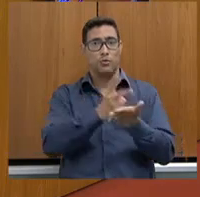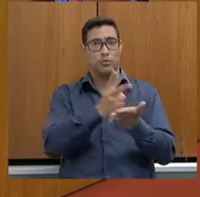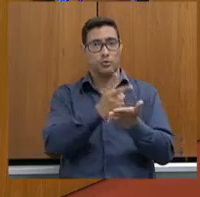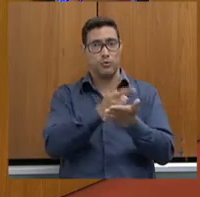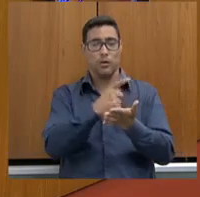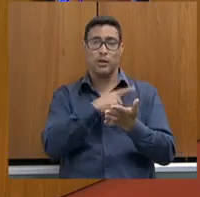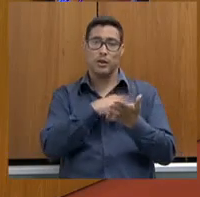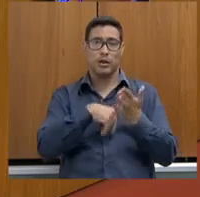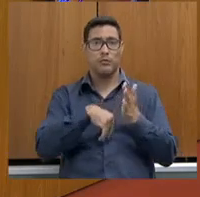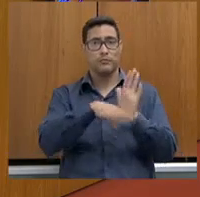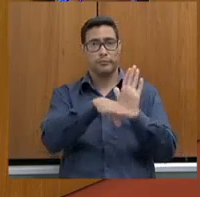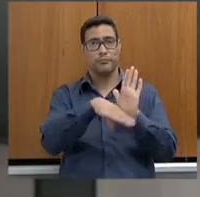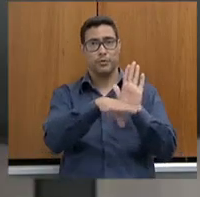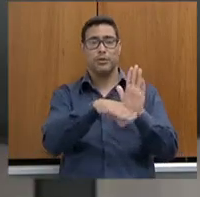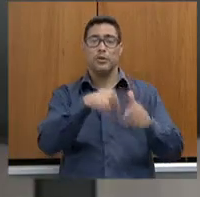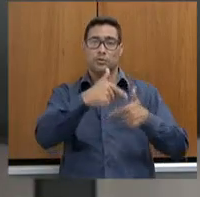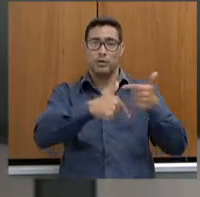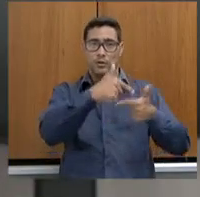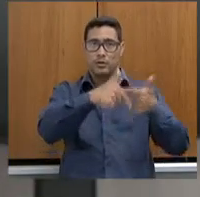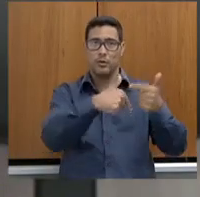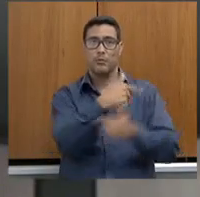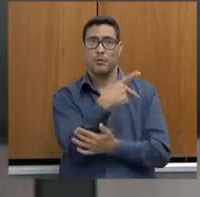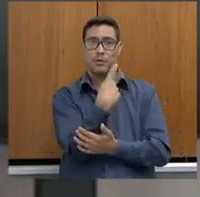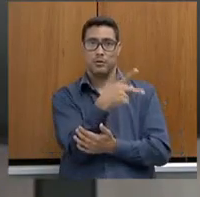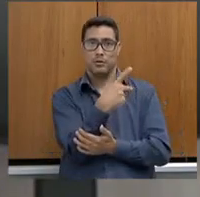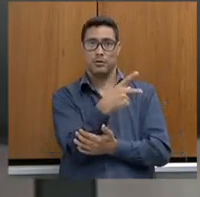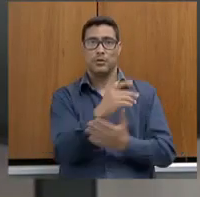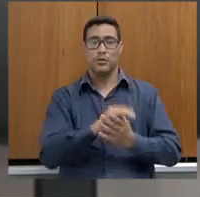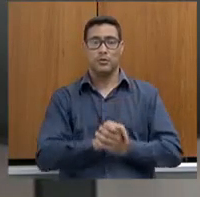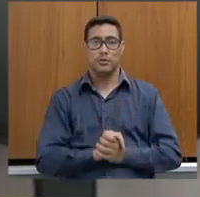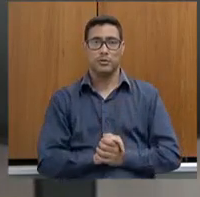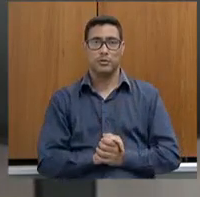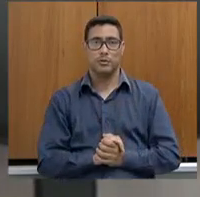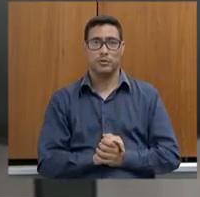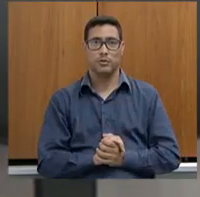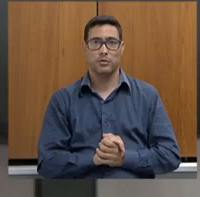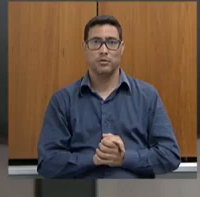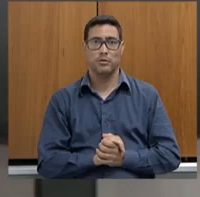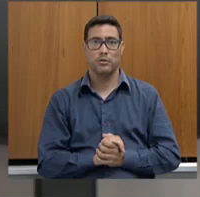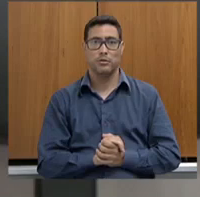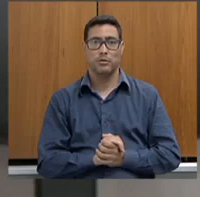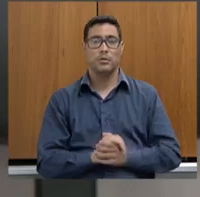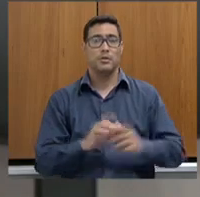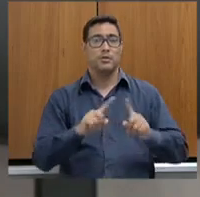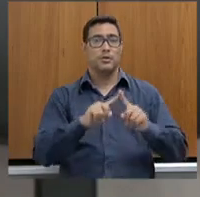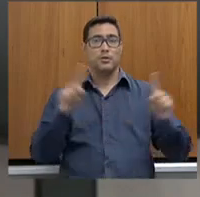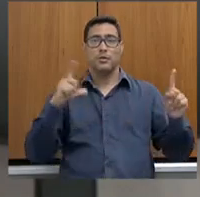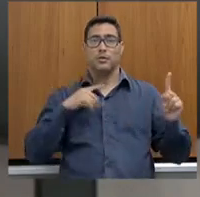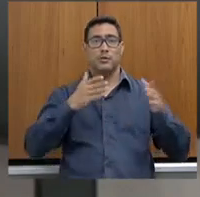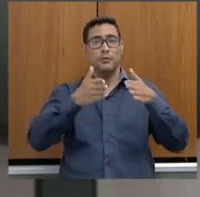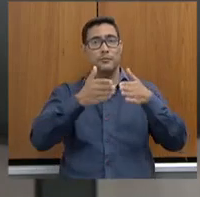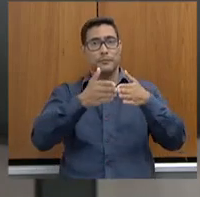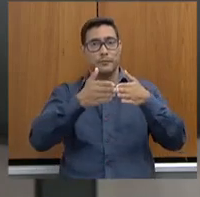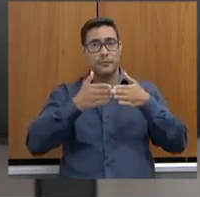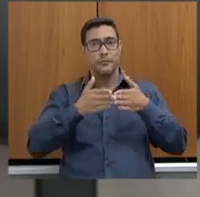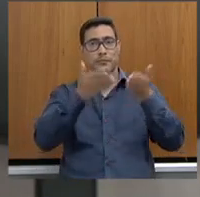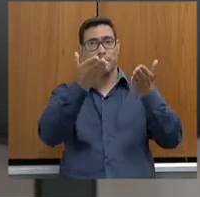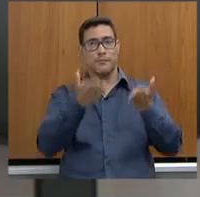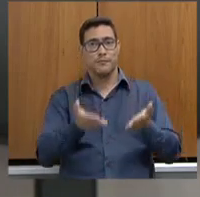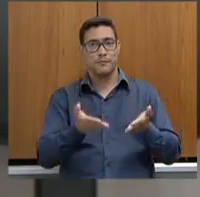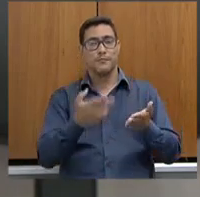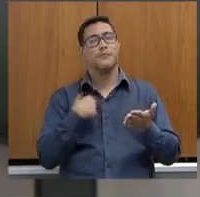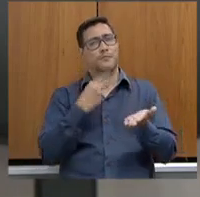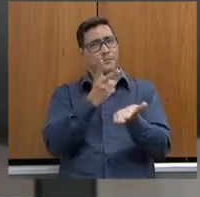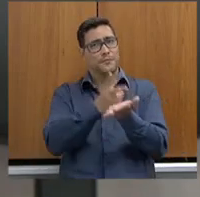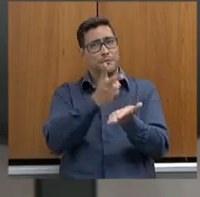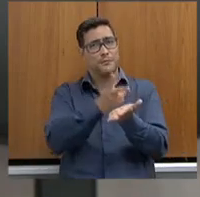continuar exercendo o trabalho do senhor lá, e a postura que nós solicitamos do senhor é que o senhor continue firme